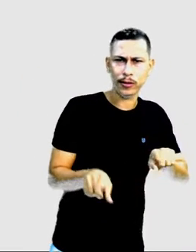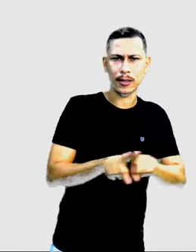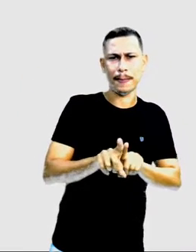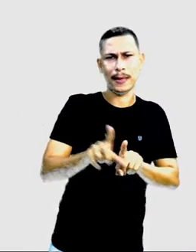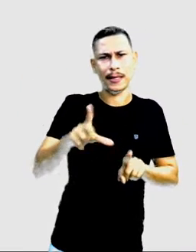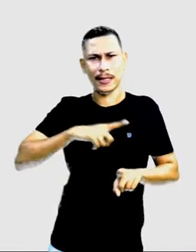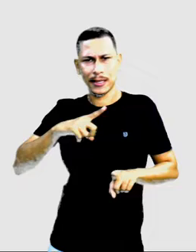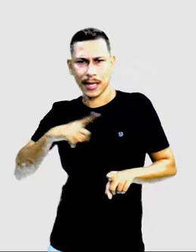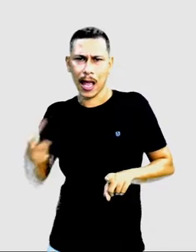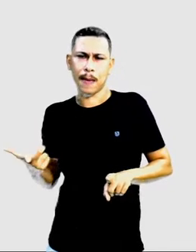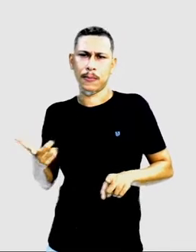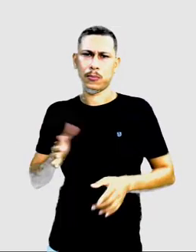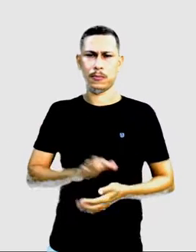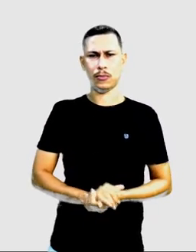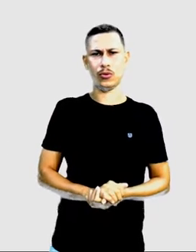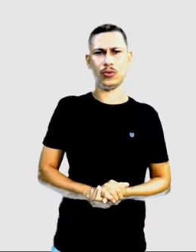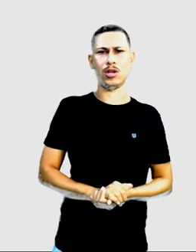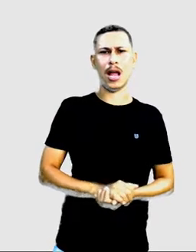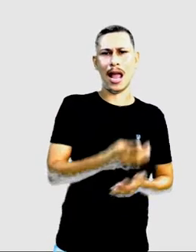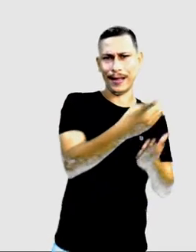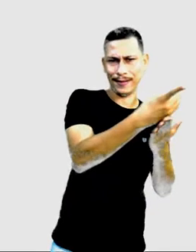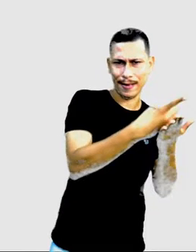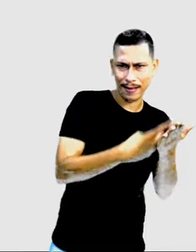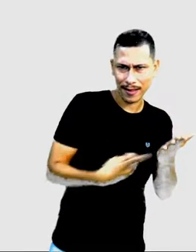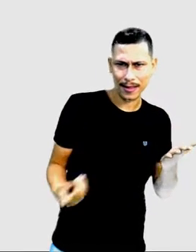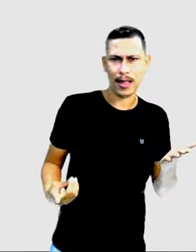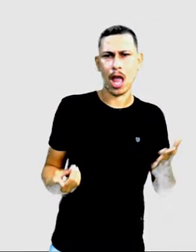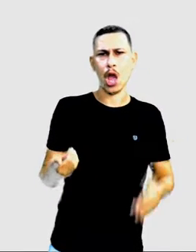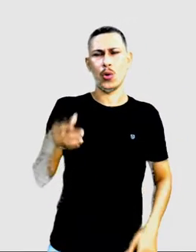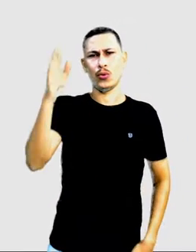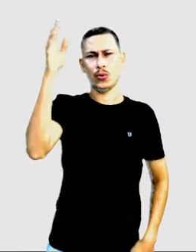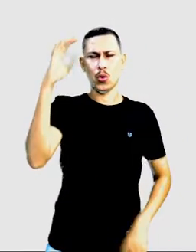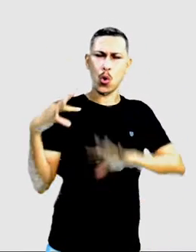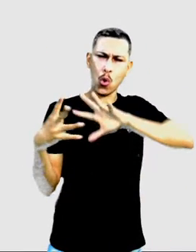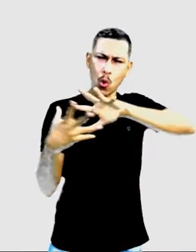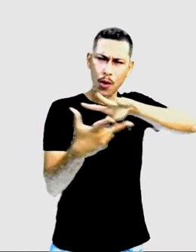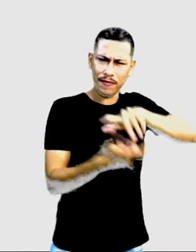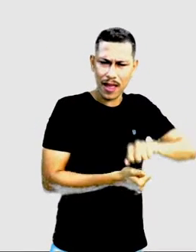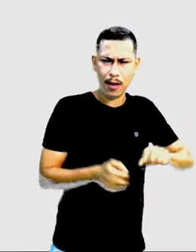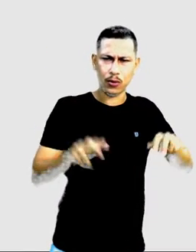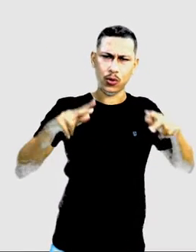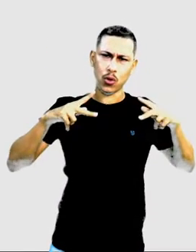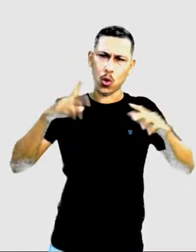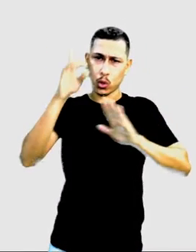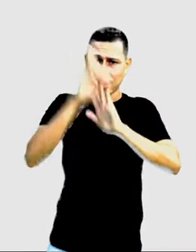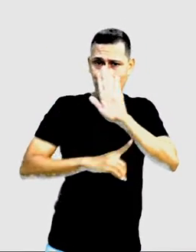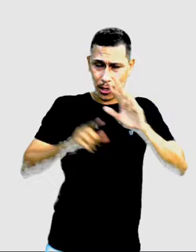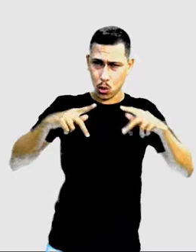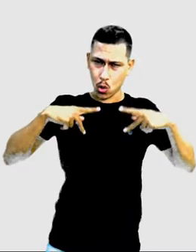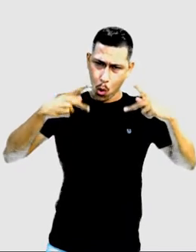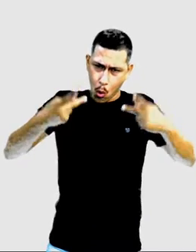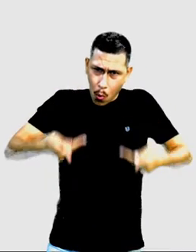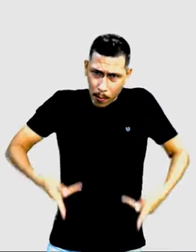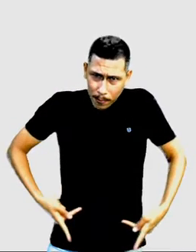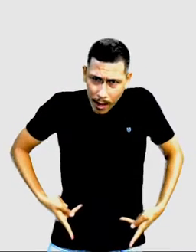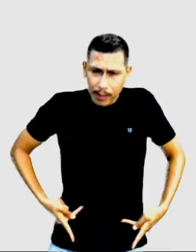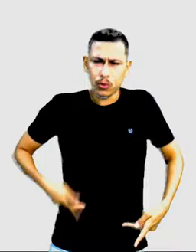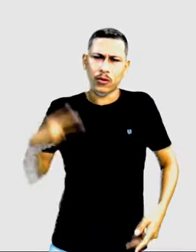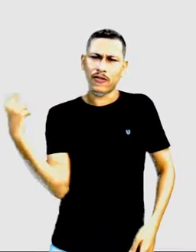Declaração Universal dos Direitos Humanos, que prevalece, tem o seu valor para o mundo inteiro.